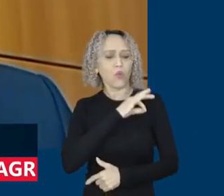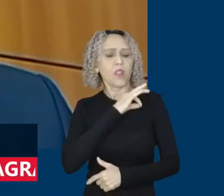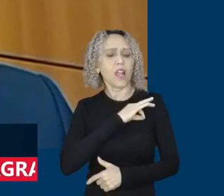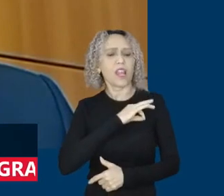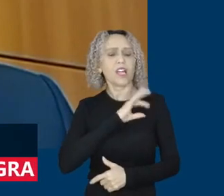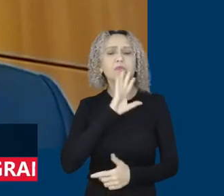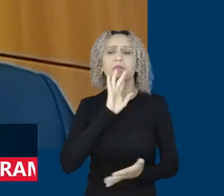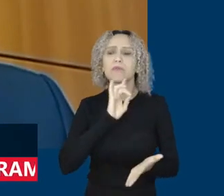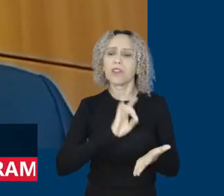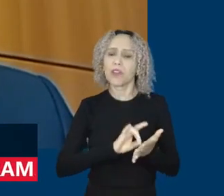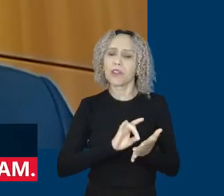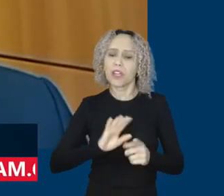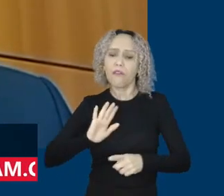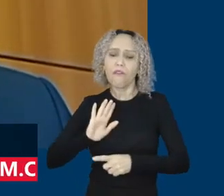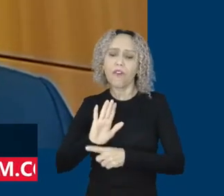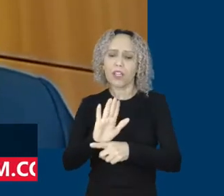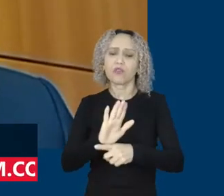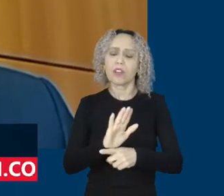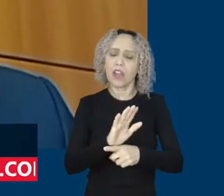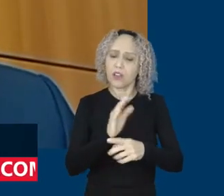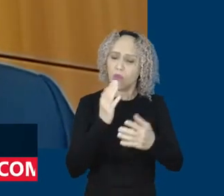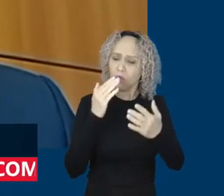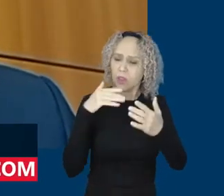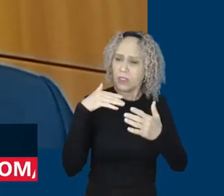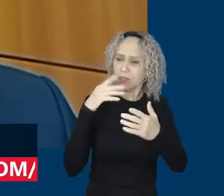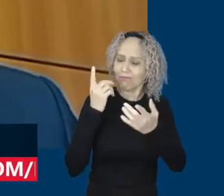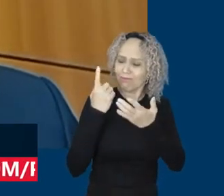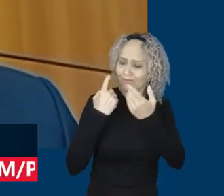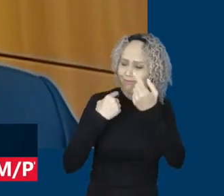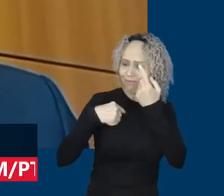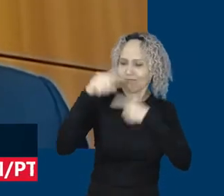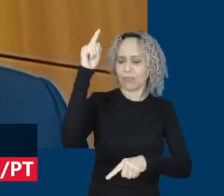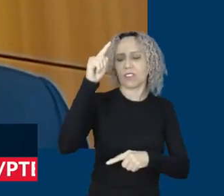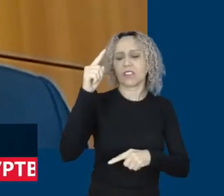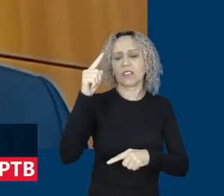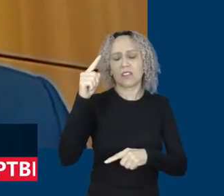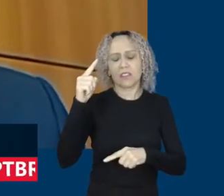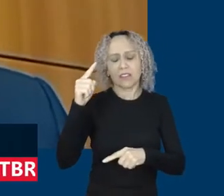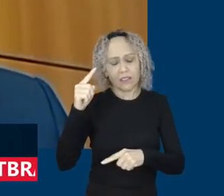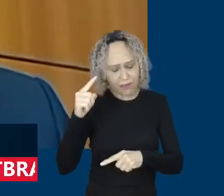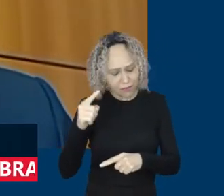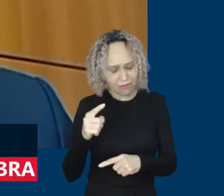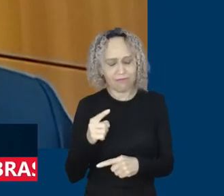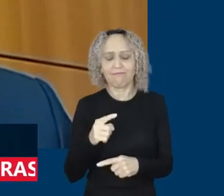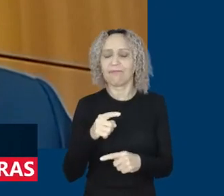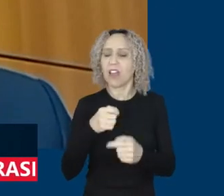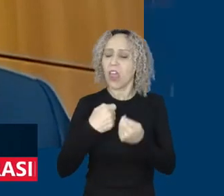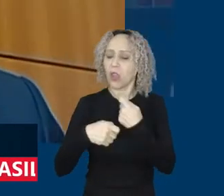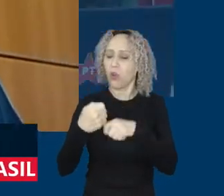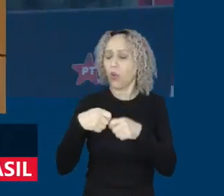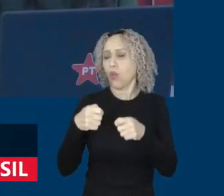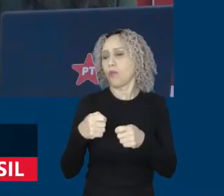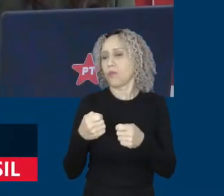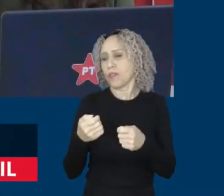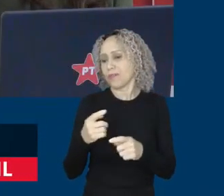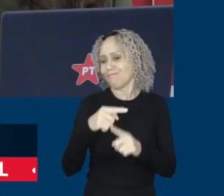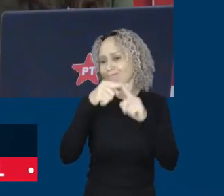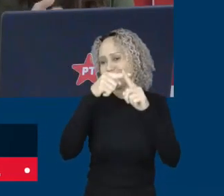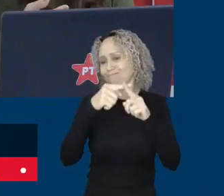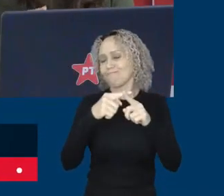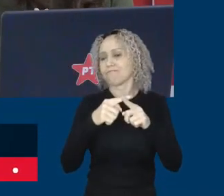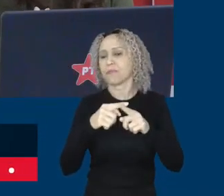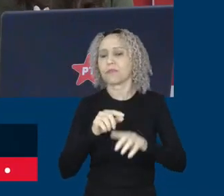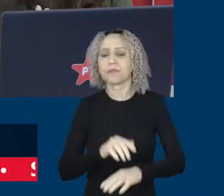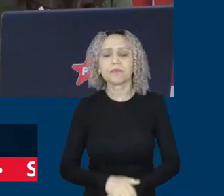com essa mudança, vai contribuir com esse desempenho positivo na economia. E os